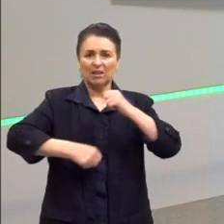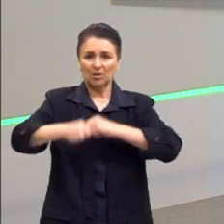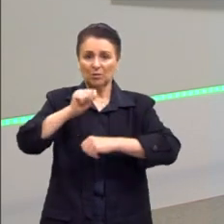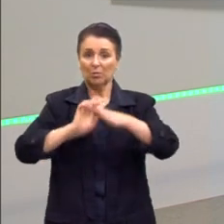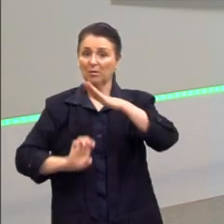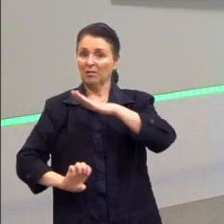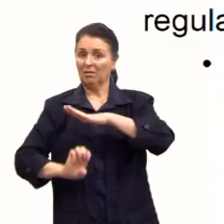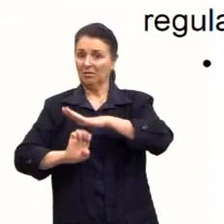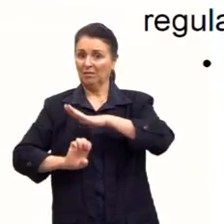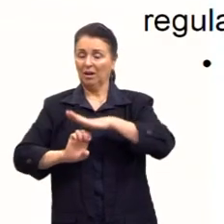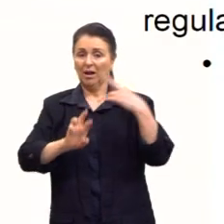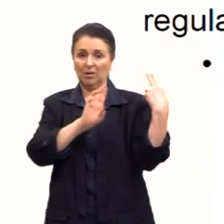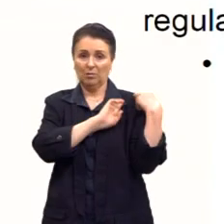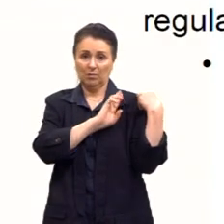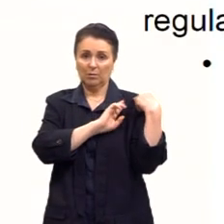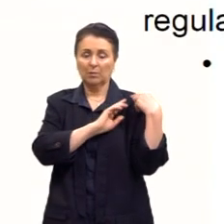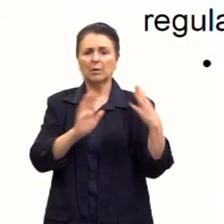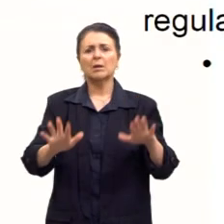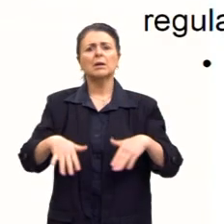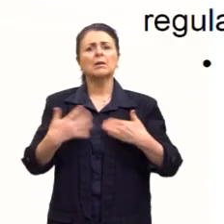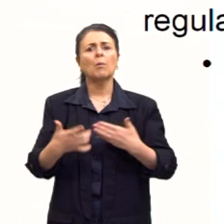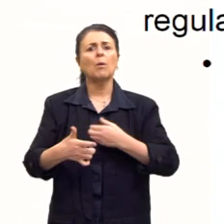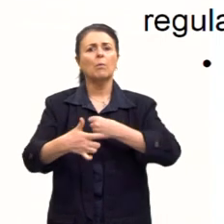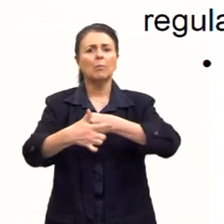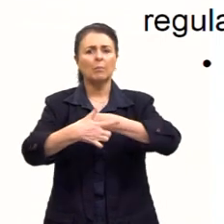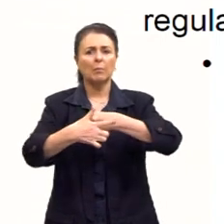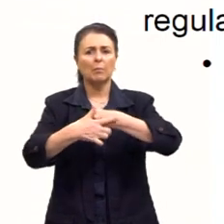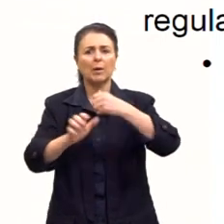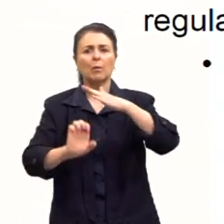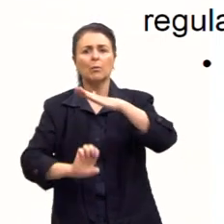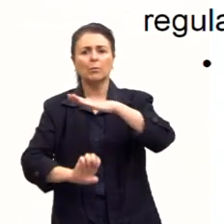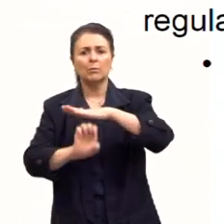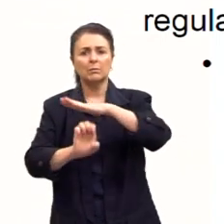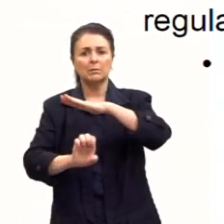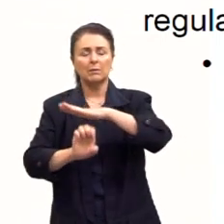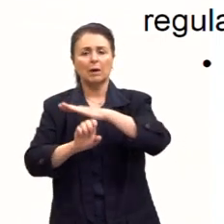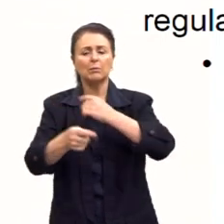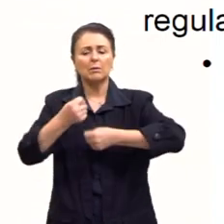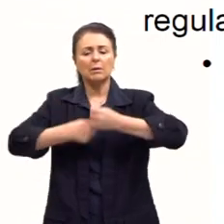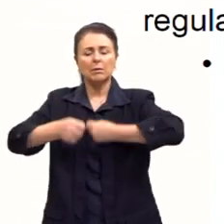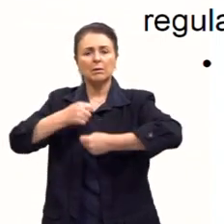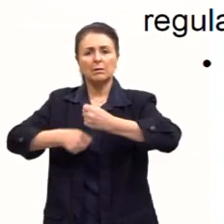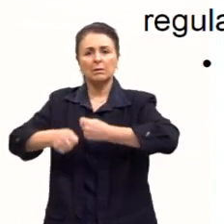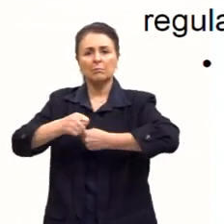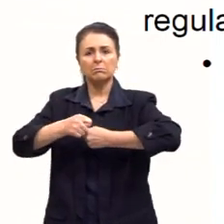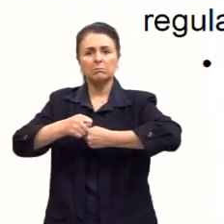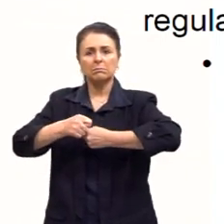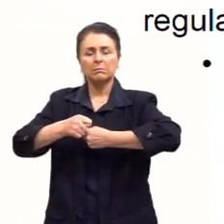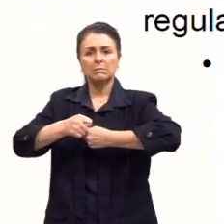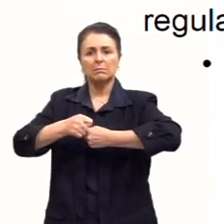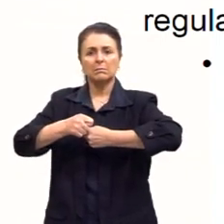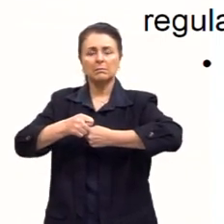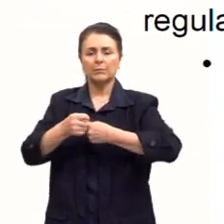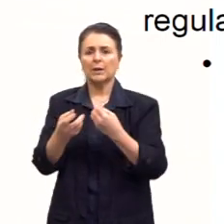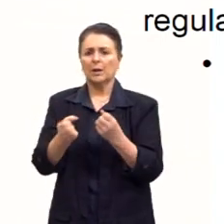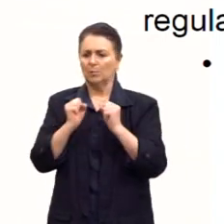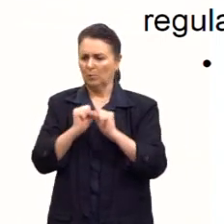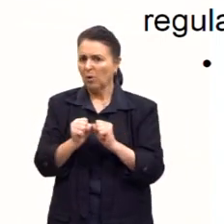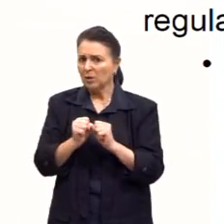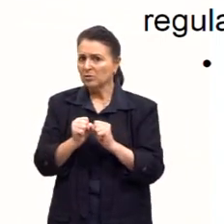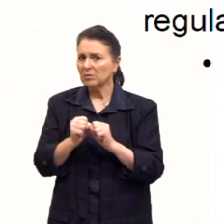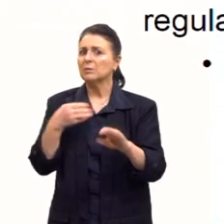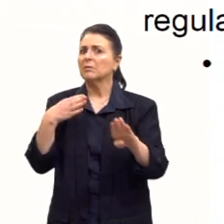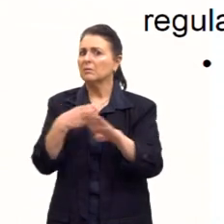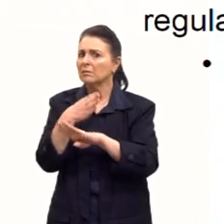perguntar isso. Qual o papel do Estado, então, nessa regulação da economia? De que forma ele pode ou ele deve